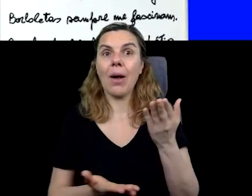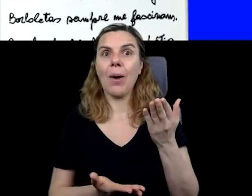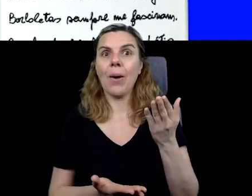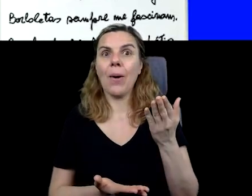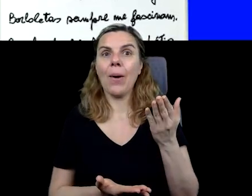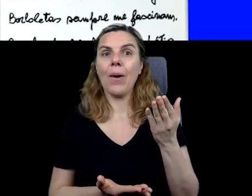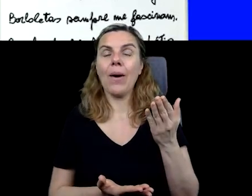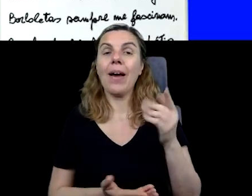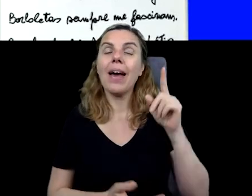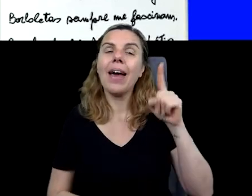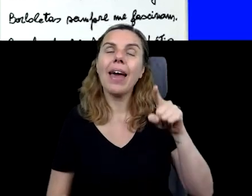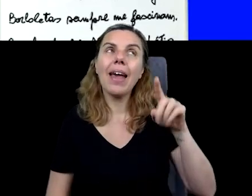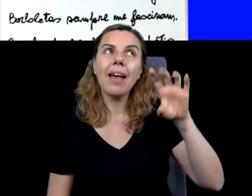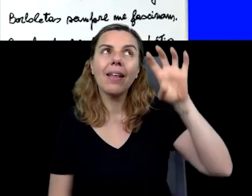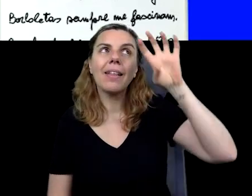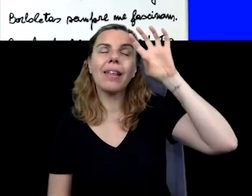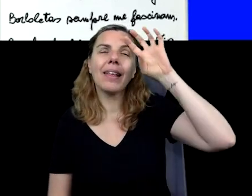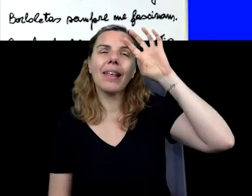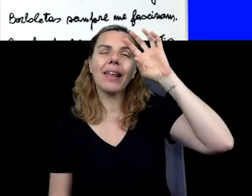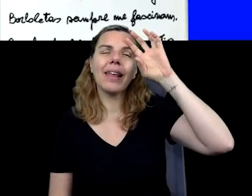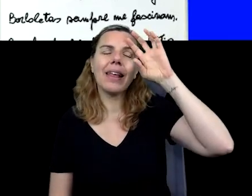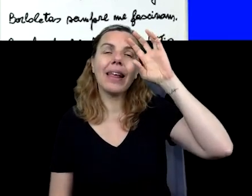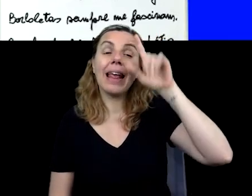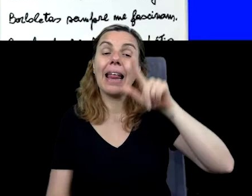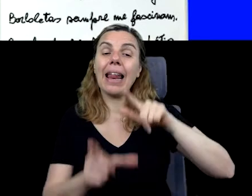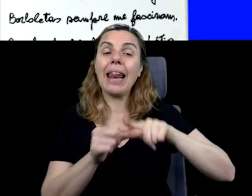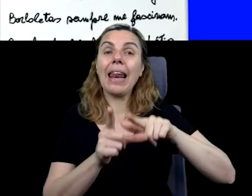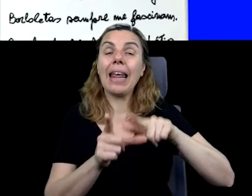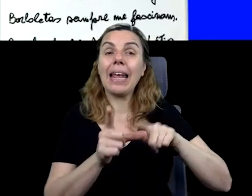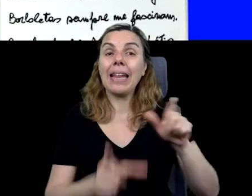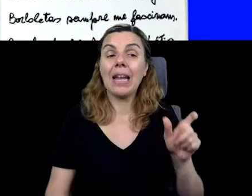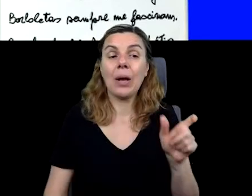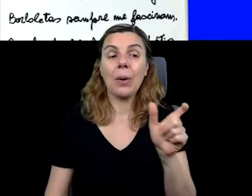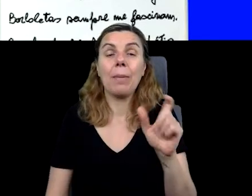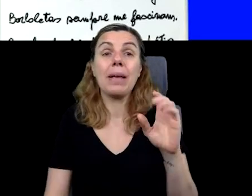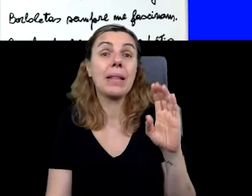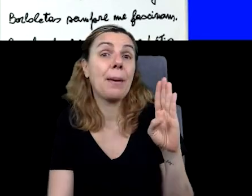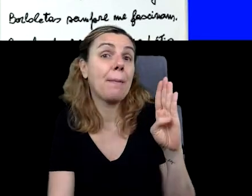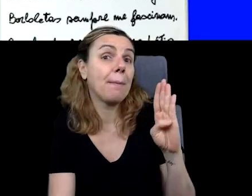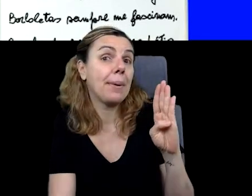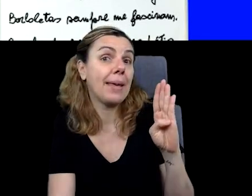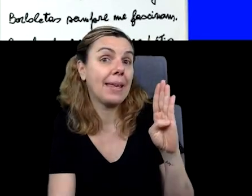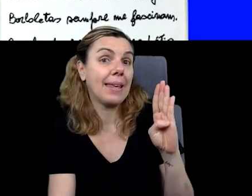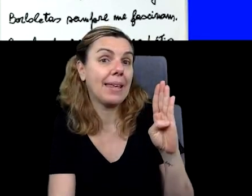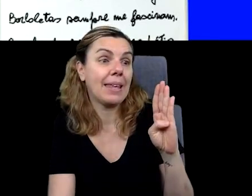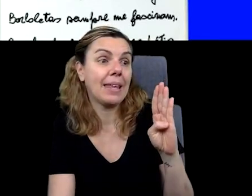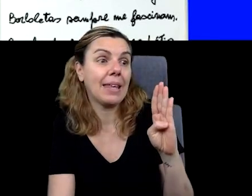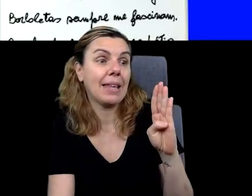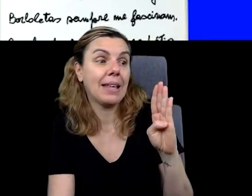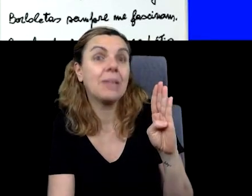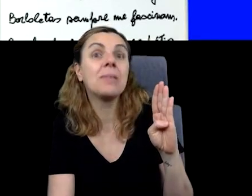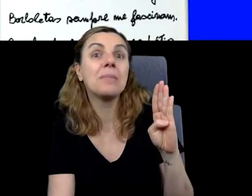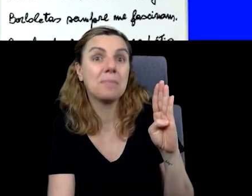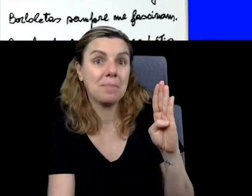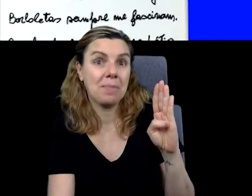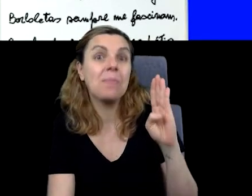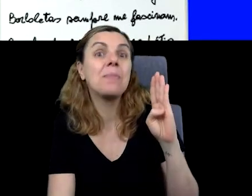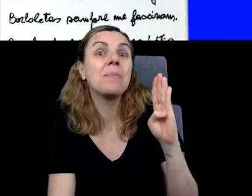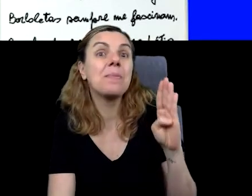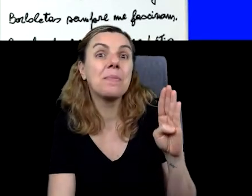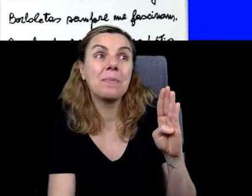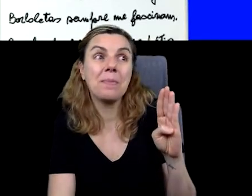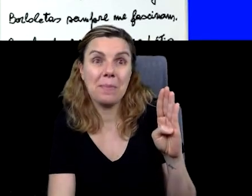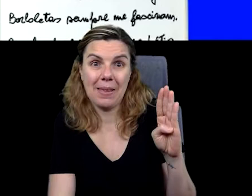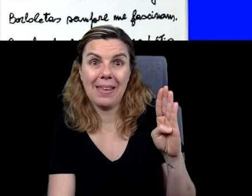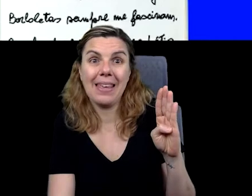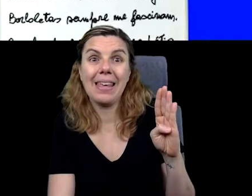a memória que começa com a letra B. Isso, letra B. B de